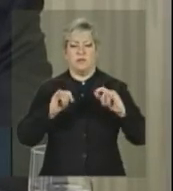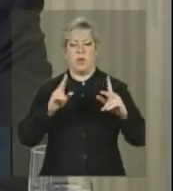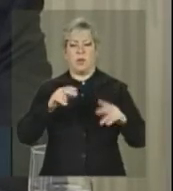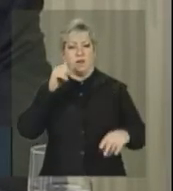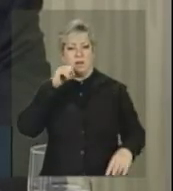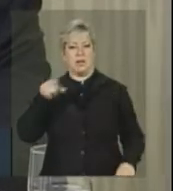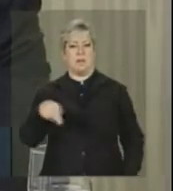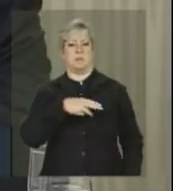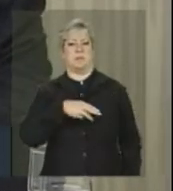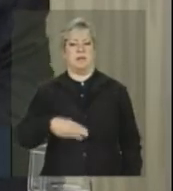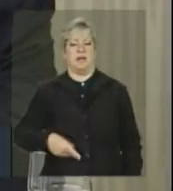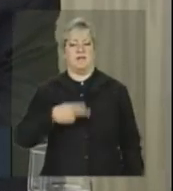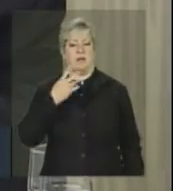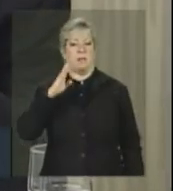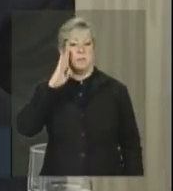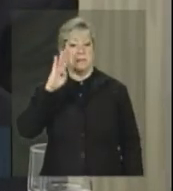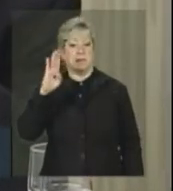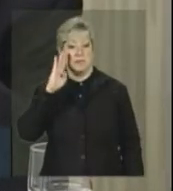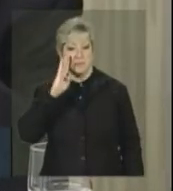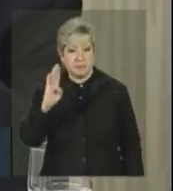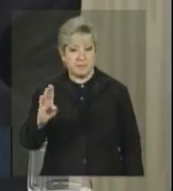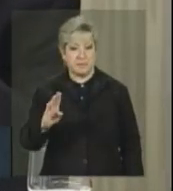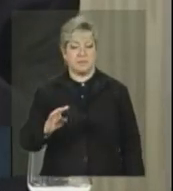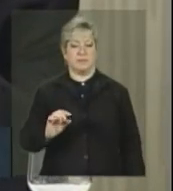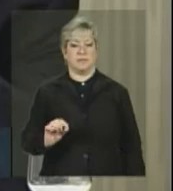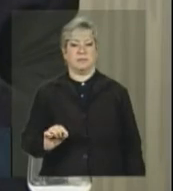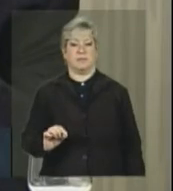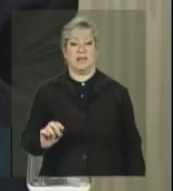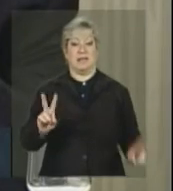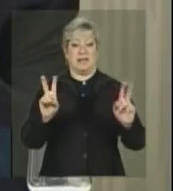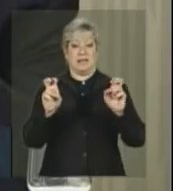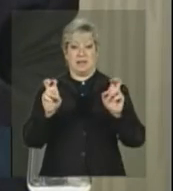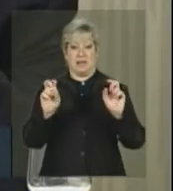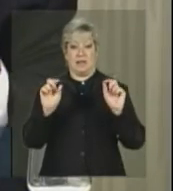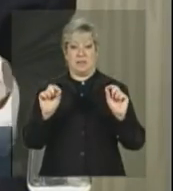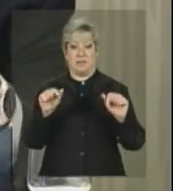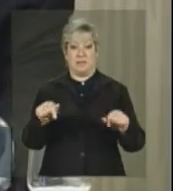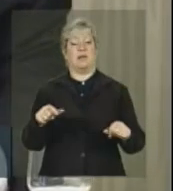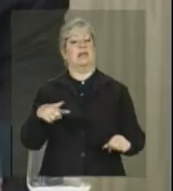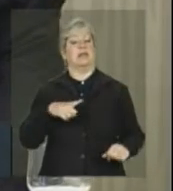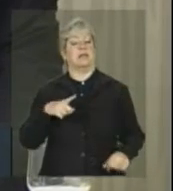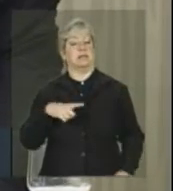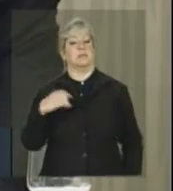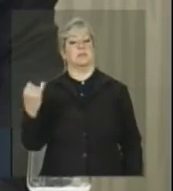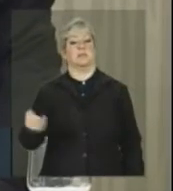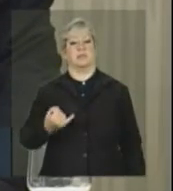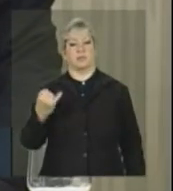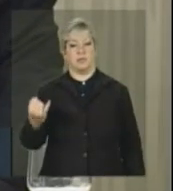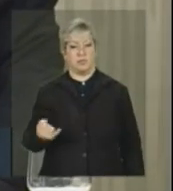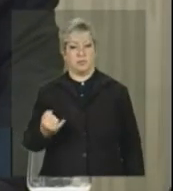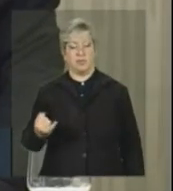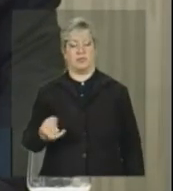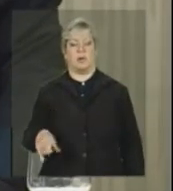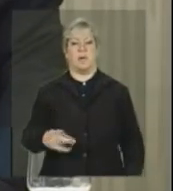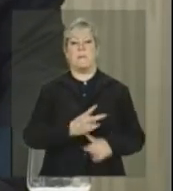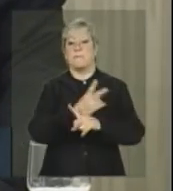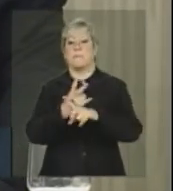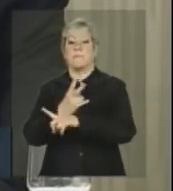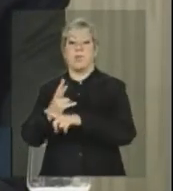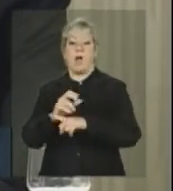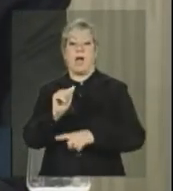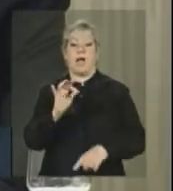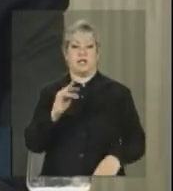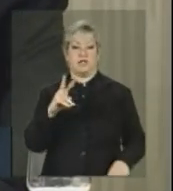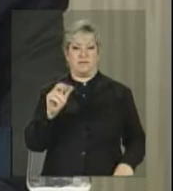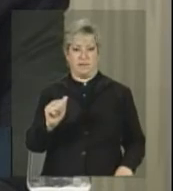Campelo falou, da priorização do tema ter surtido fortemente na busca ativa, eu